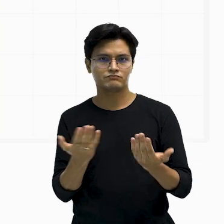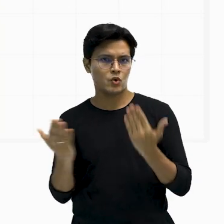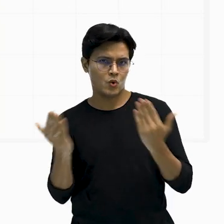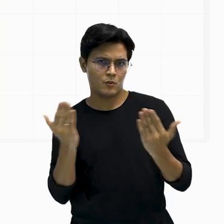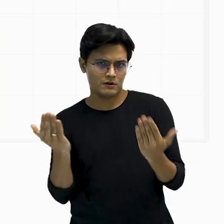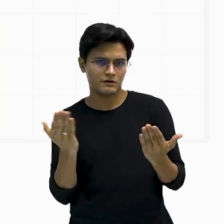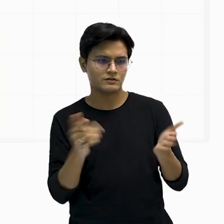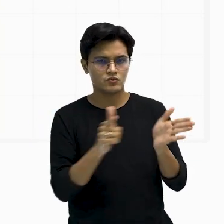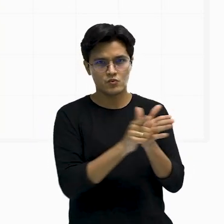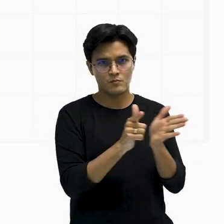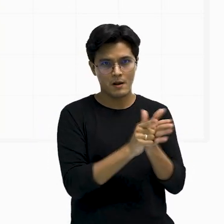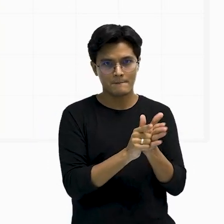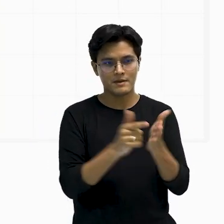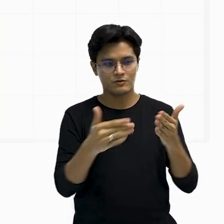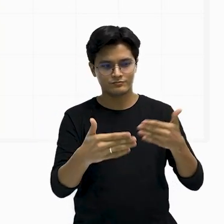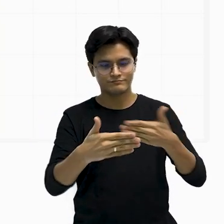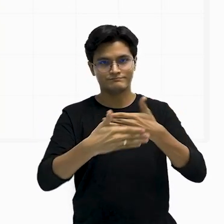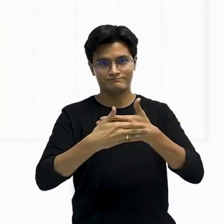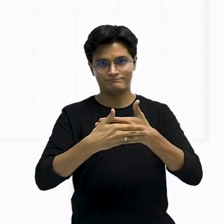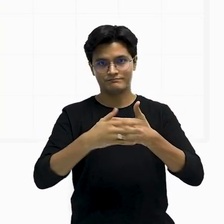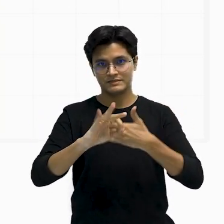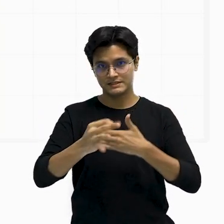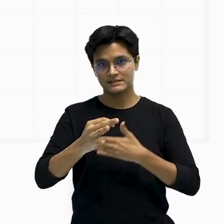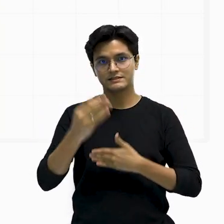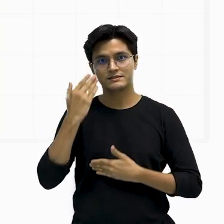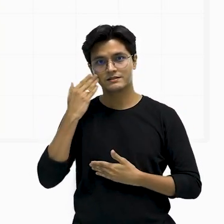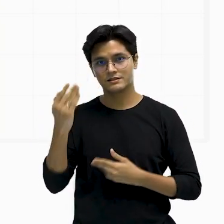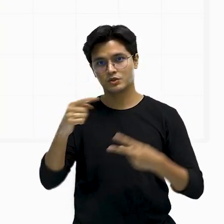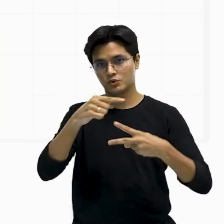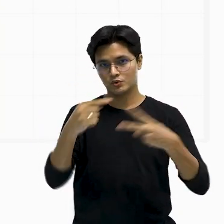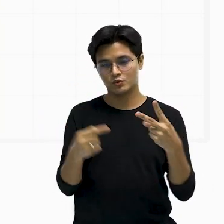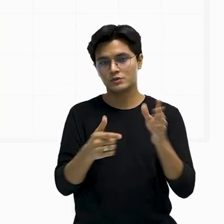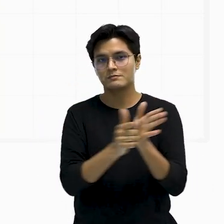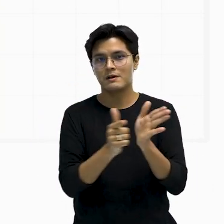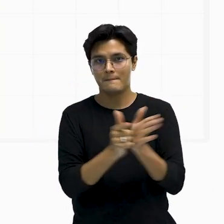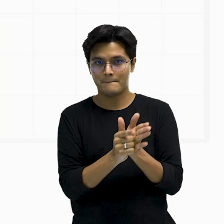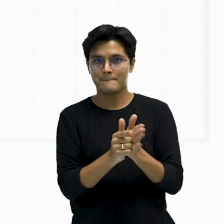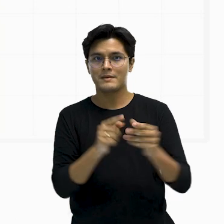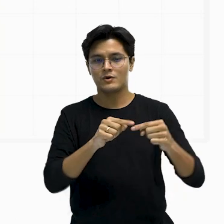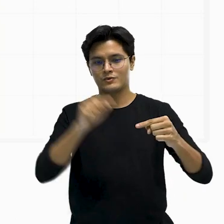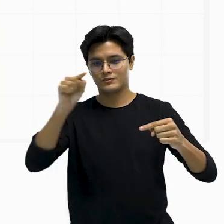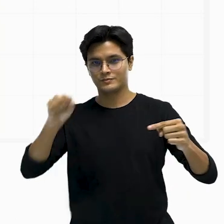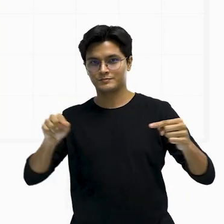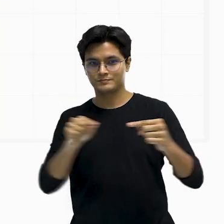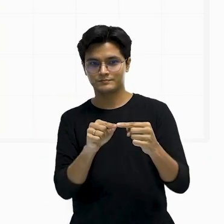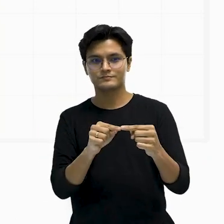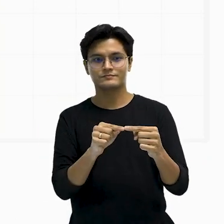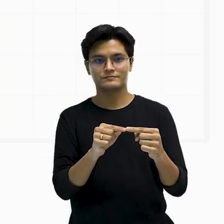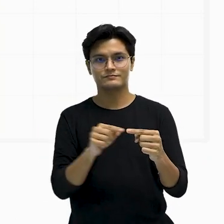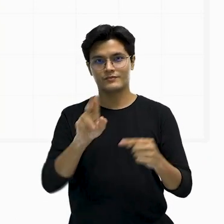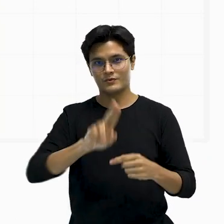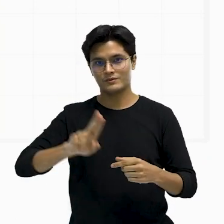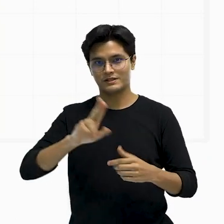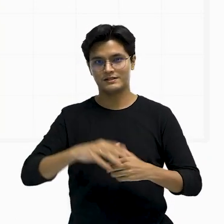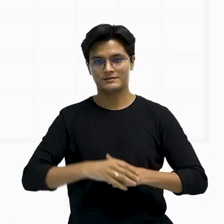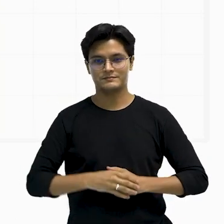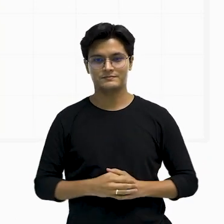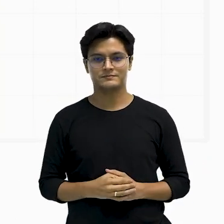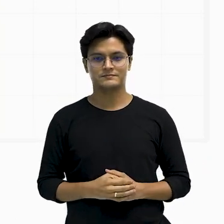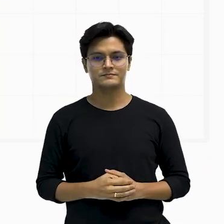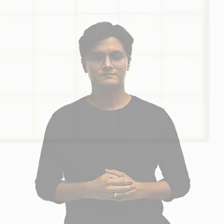e colocasse uma em cima da outra. Duas folhinhas no formato de um triângulo. Você coloca uma em cima da outra.